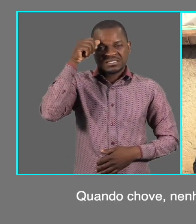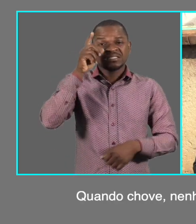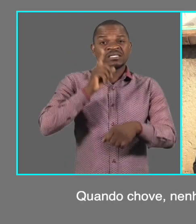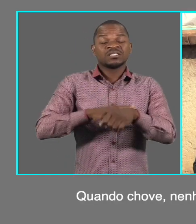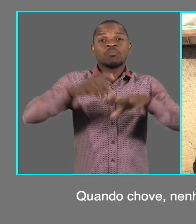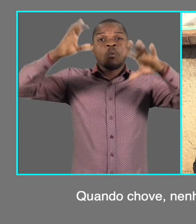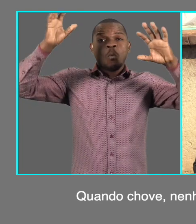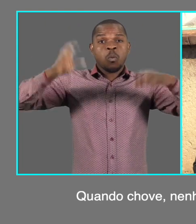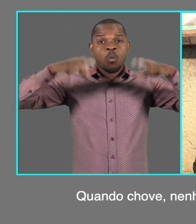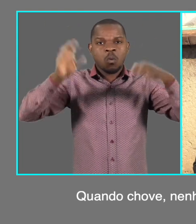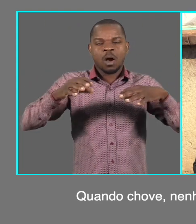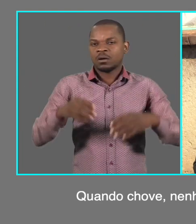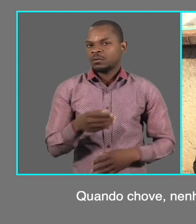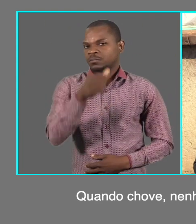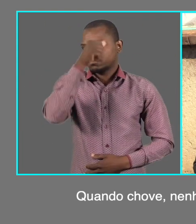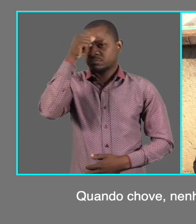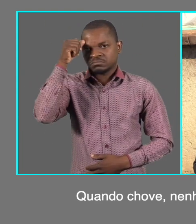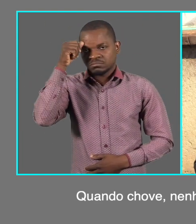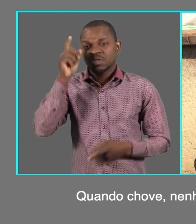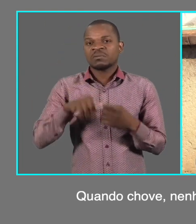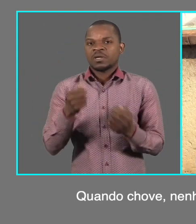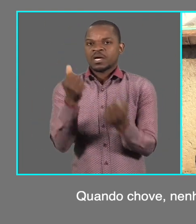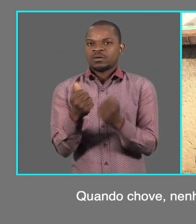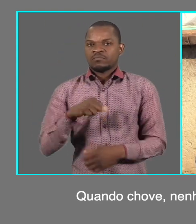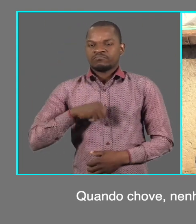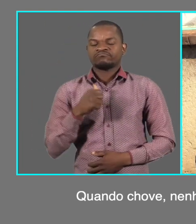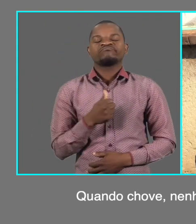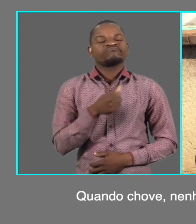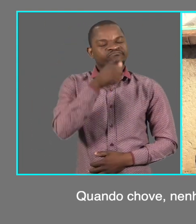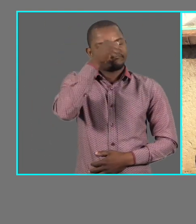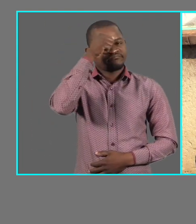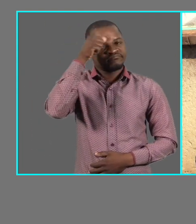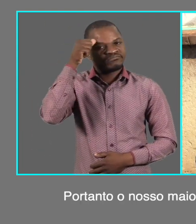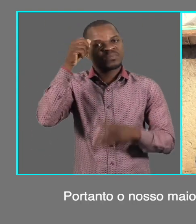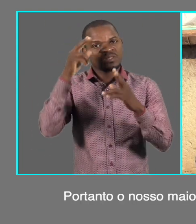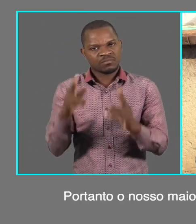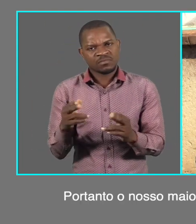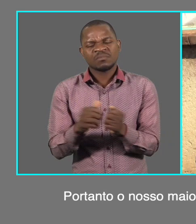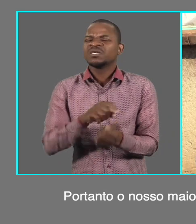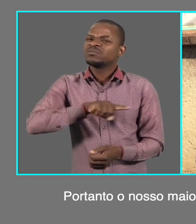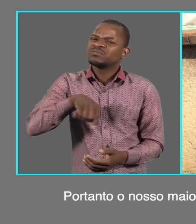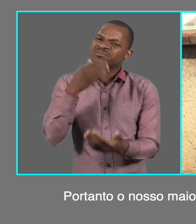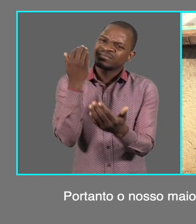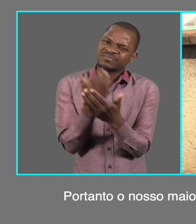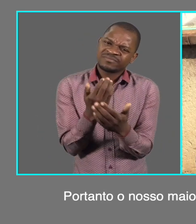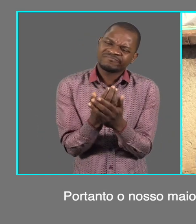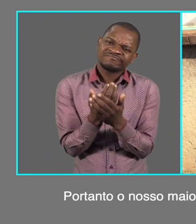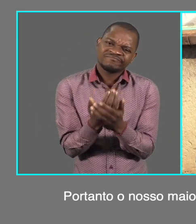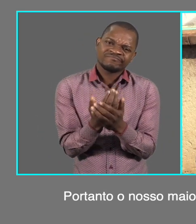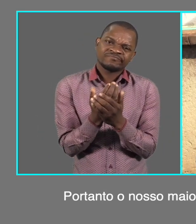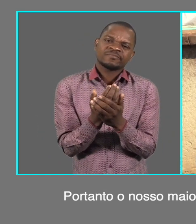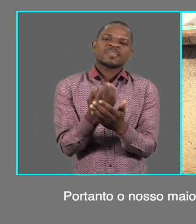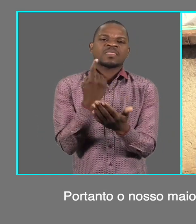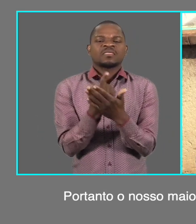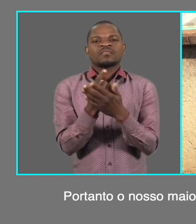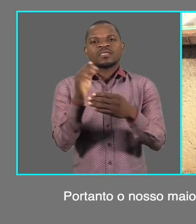Quando chove, nenhum carro circula. Pior os carros particulares. Portanto, o nosso maior pedido é